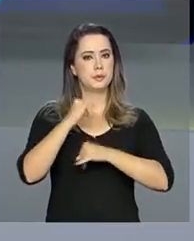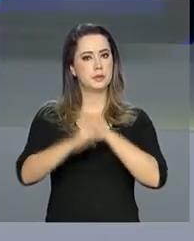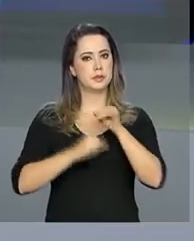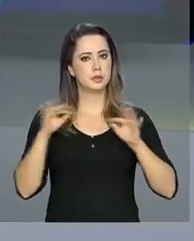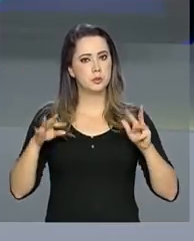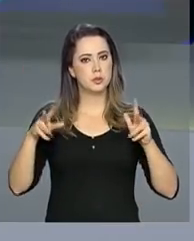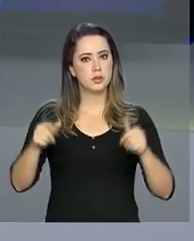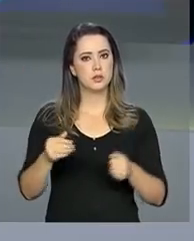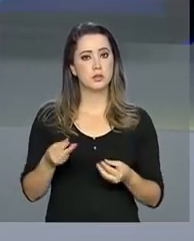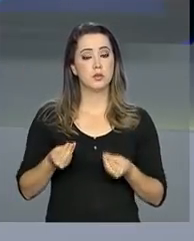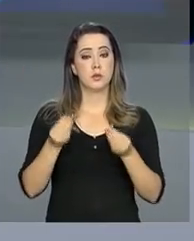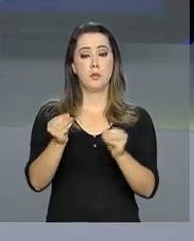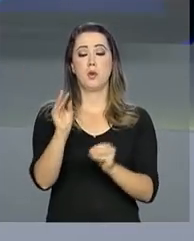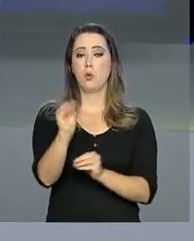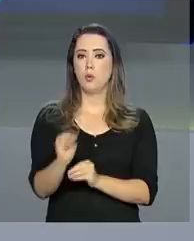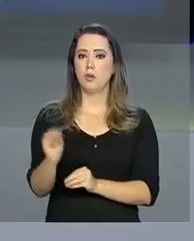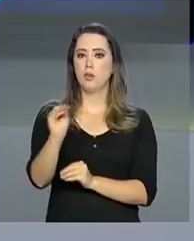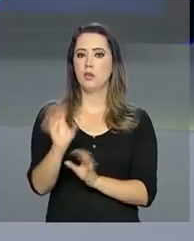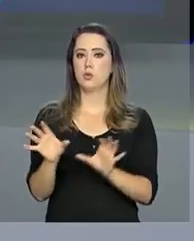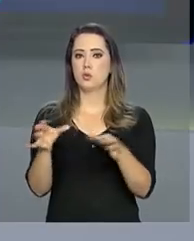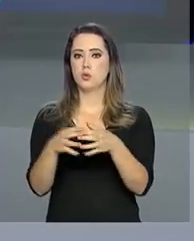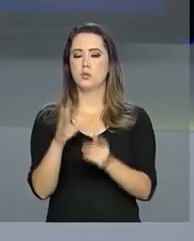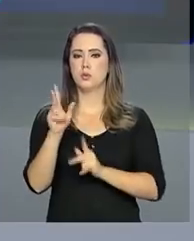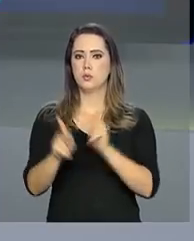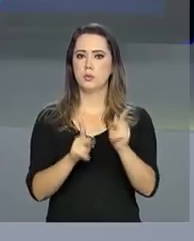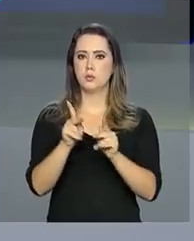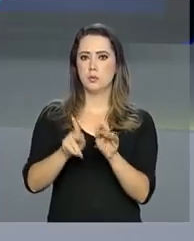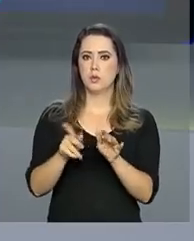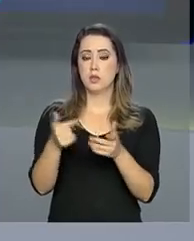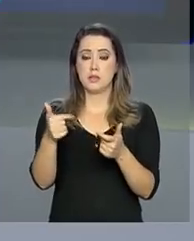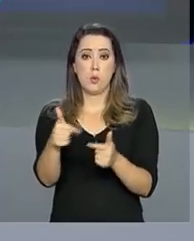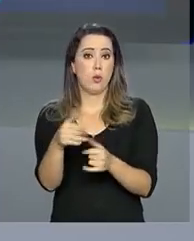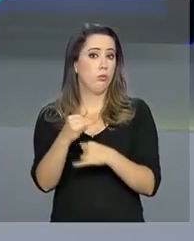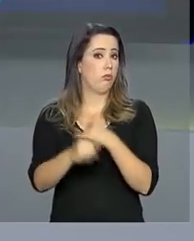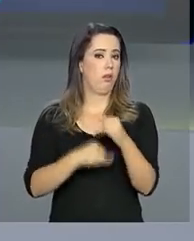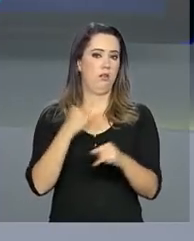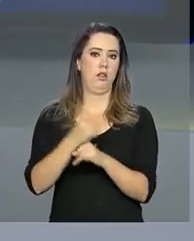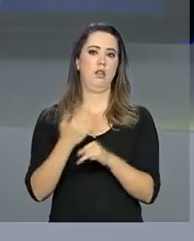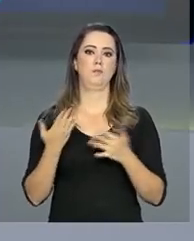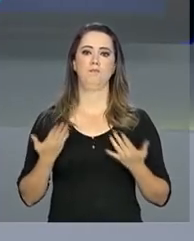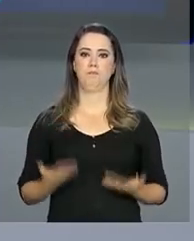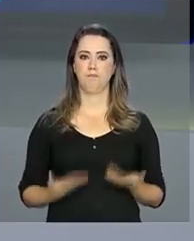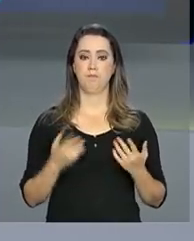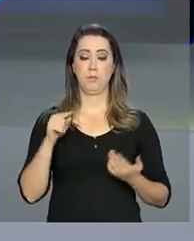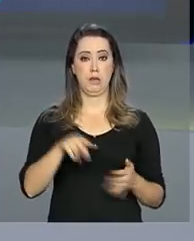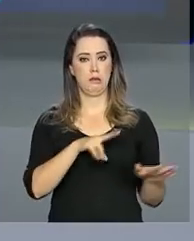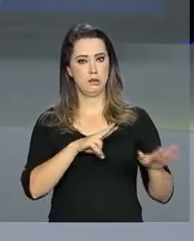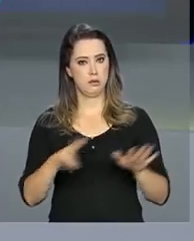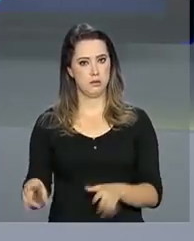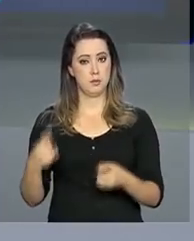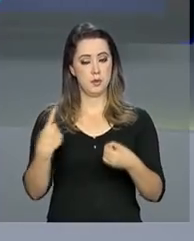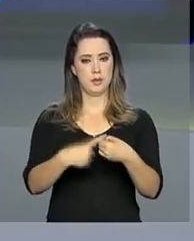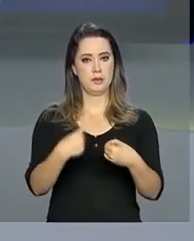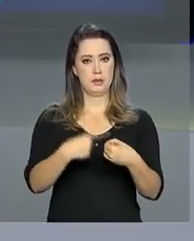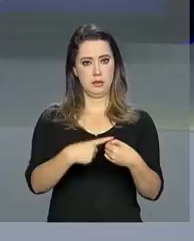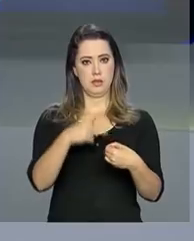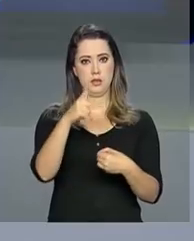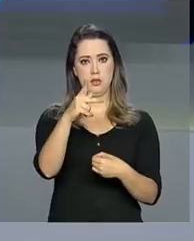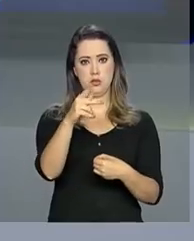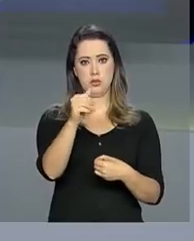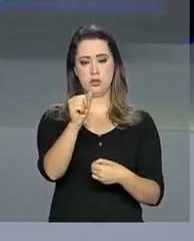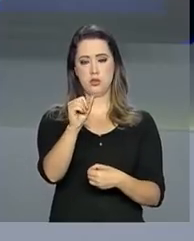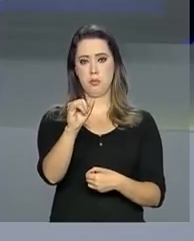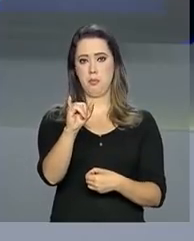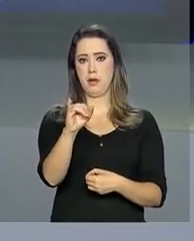Todos vem para atender uma parte da população que ainda está de fora da rede mundial de computadores. Nesta semana, o município de Pacaraima, em